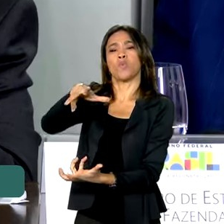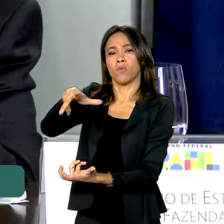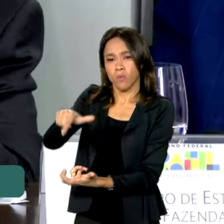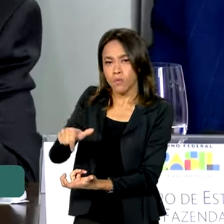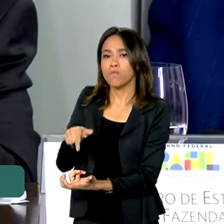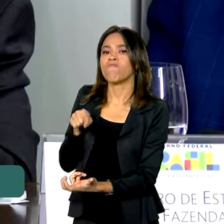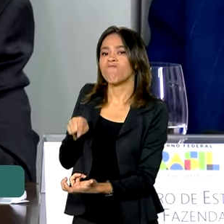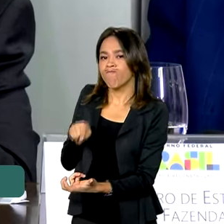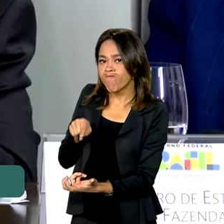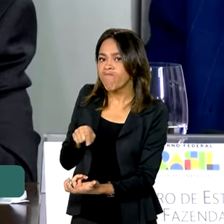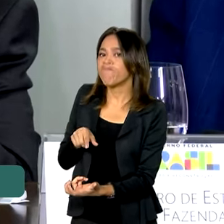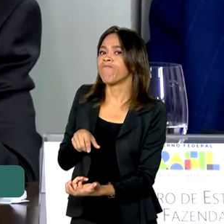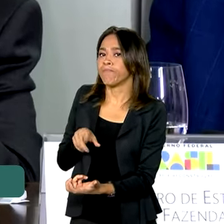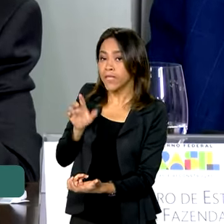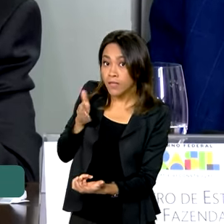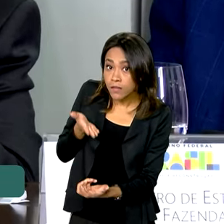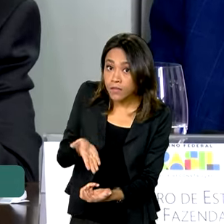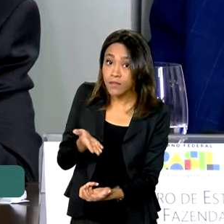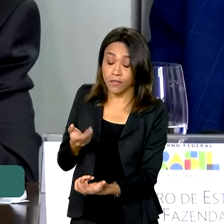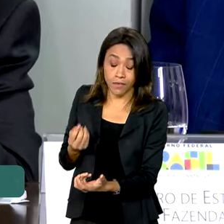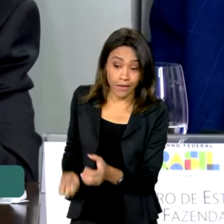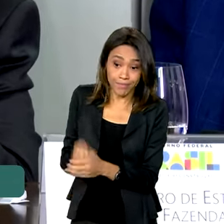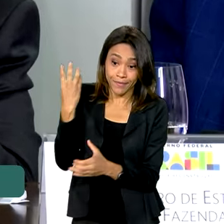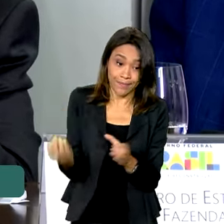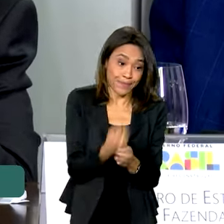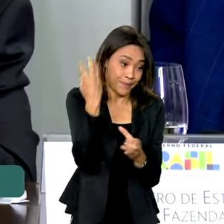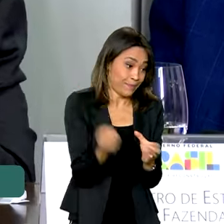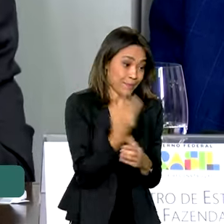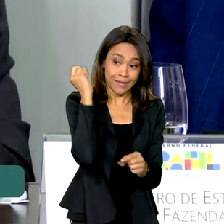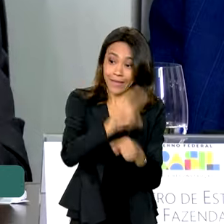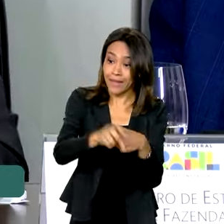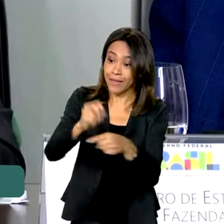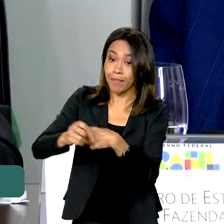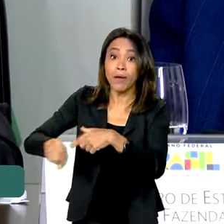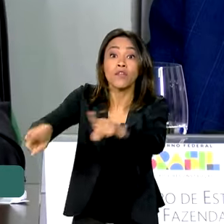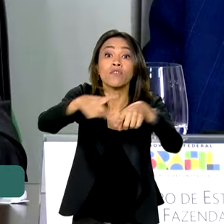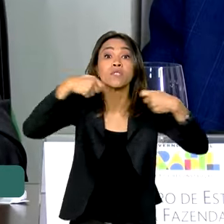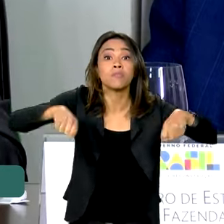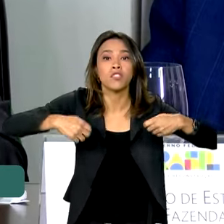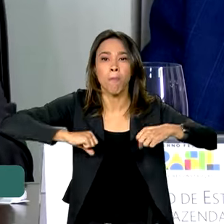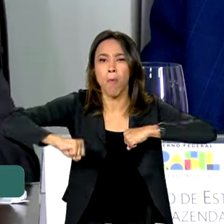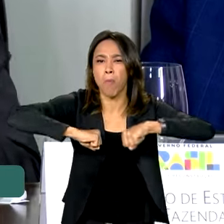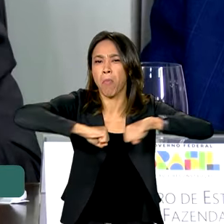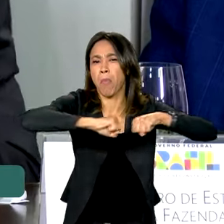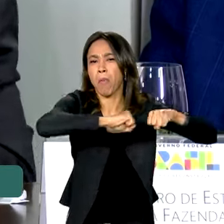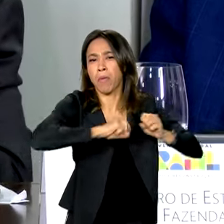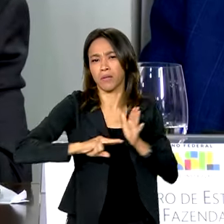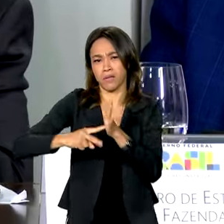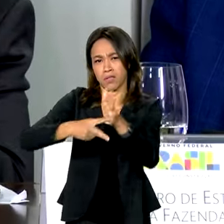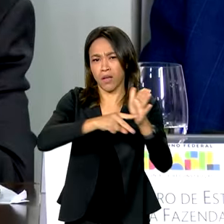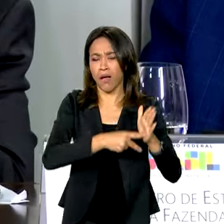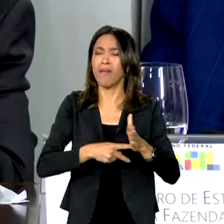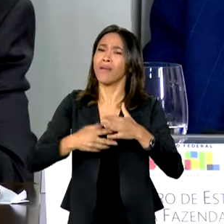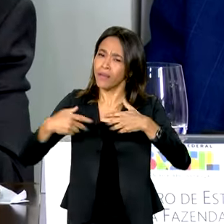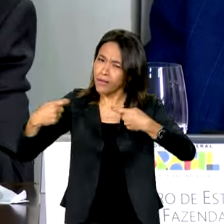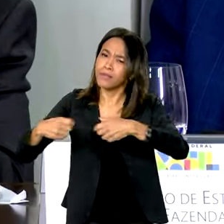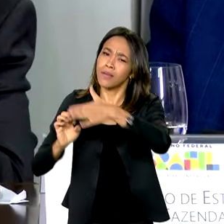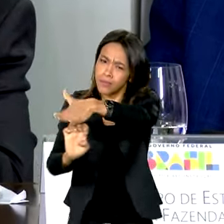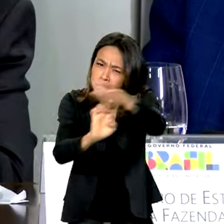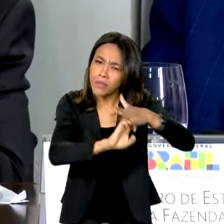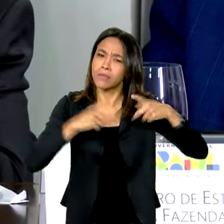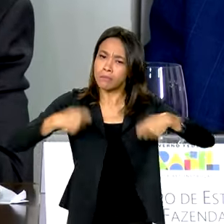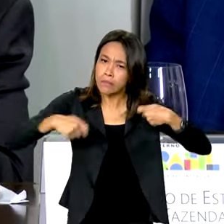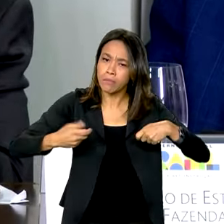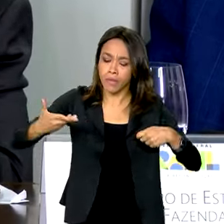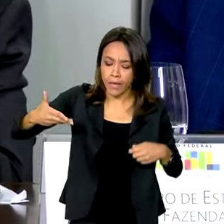gerar os empregos que tanto vocês precisam no movimento sindical, que tantas empresas precisam para que